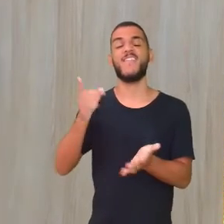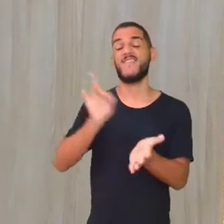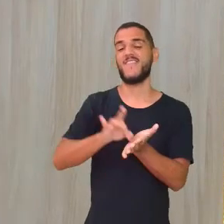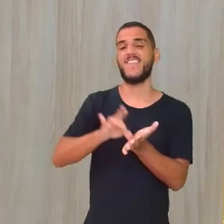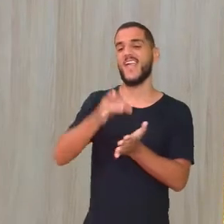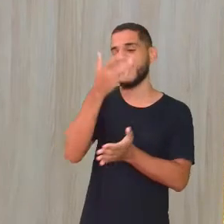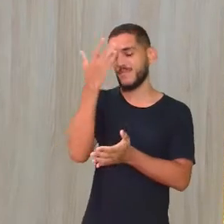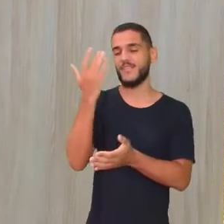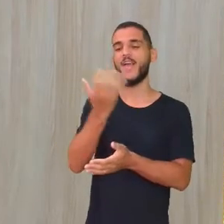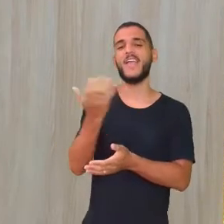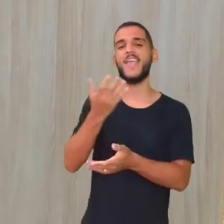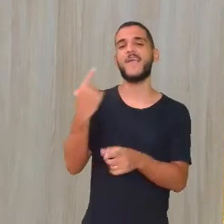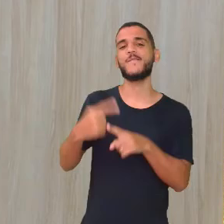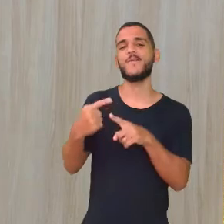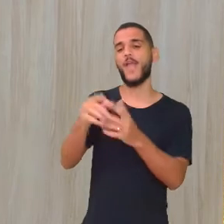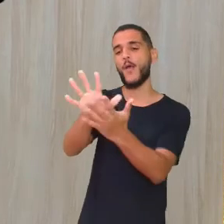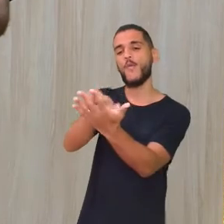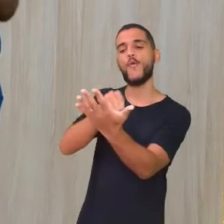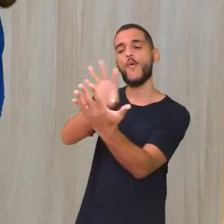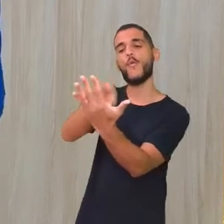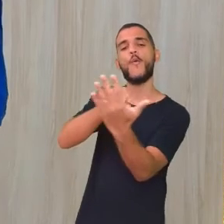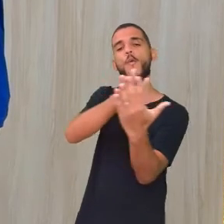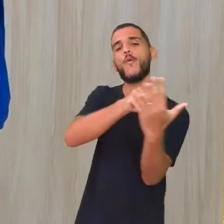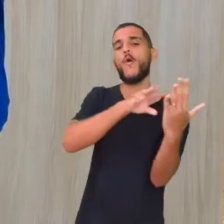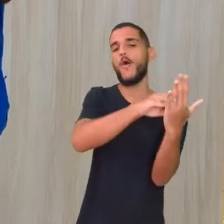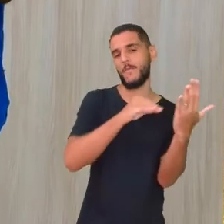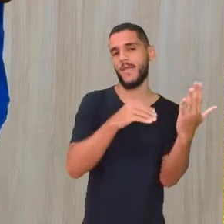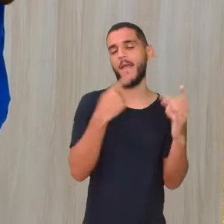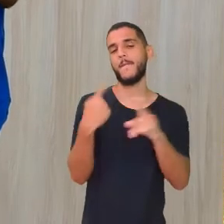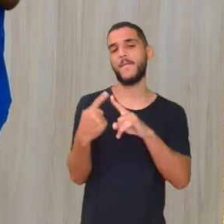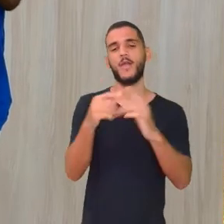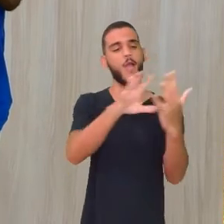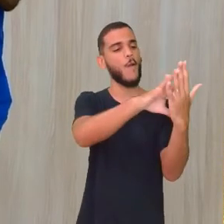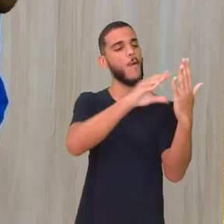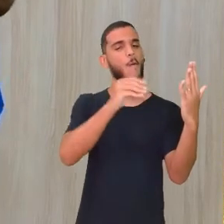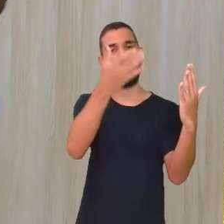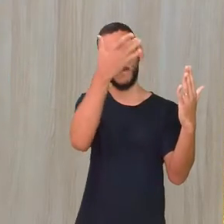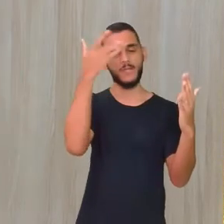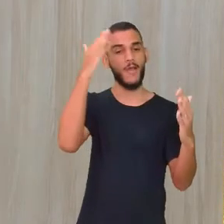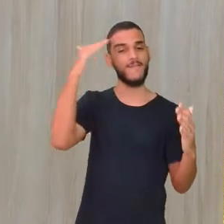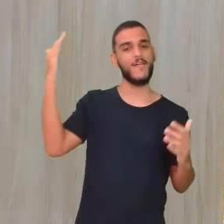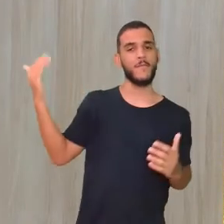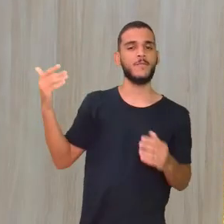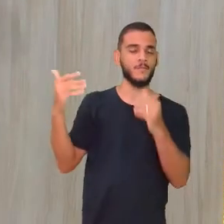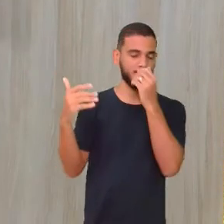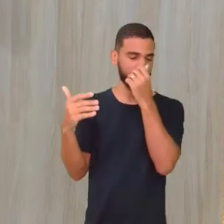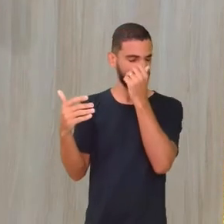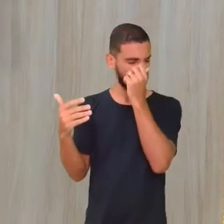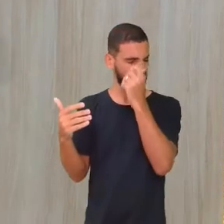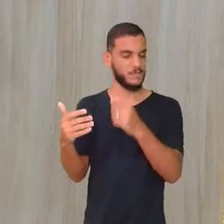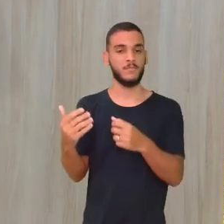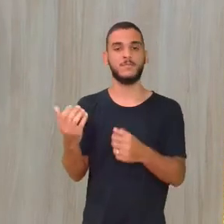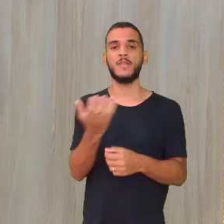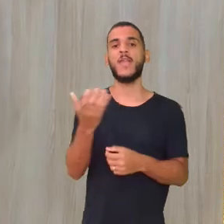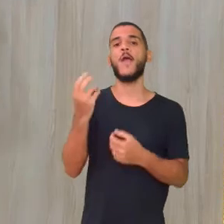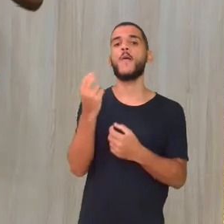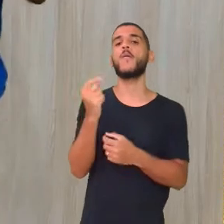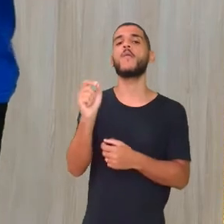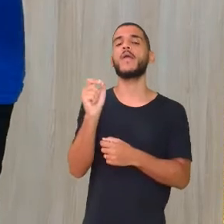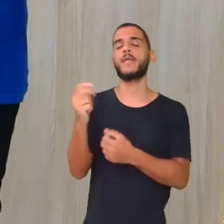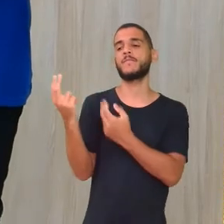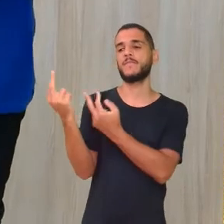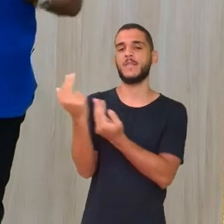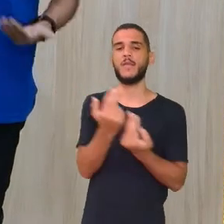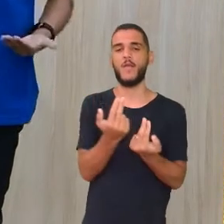assim mesmo Que a gente usava A gente se espelha Em alguém famoso E quer se tornar Entre aspas Famoso e usando Se